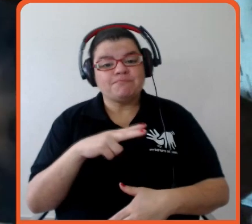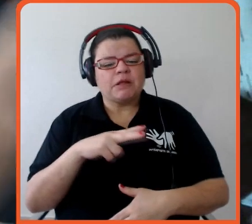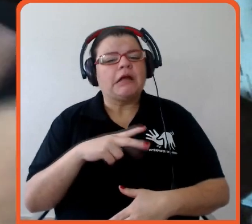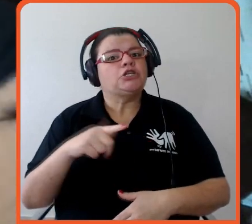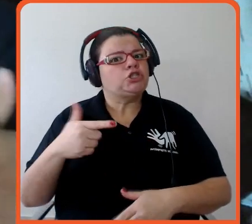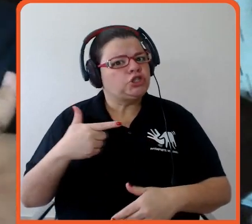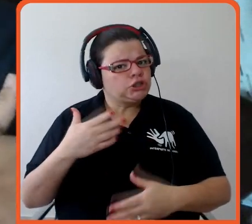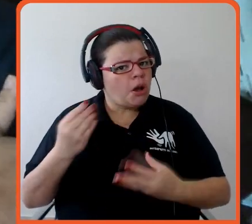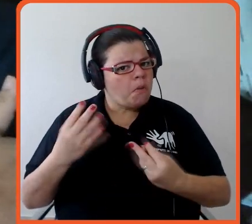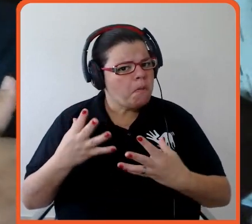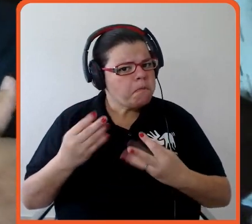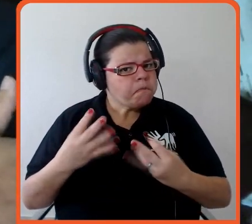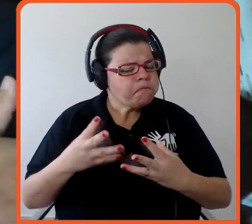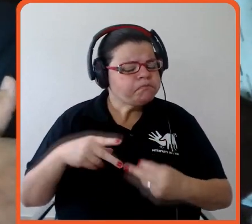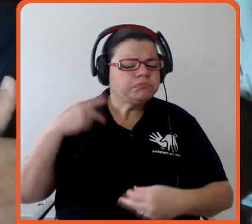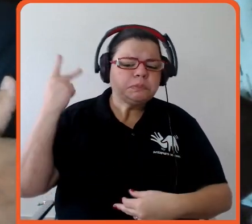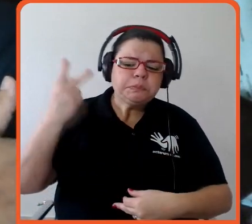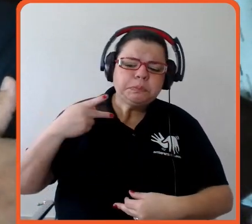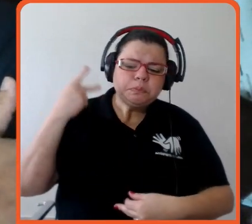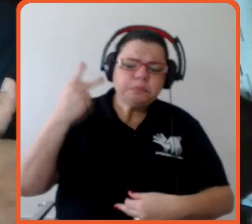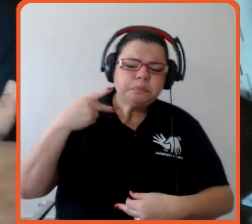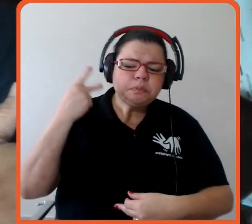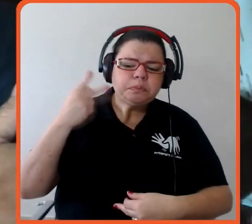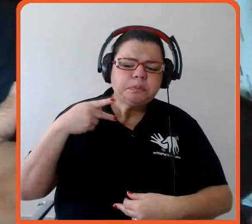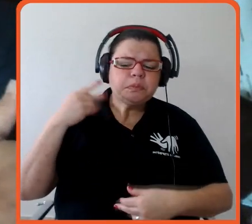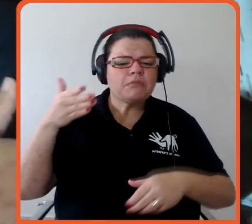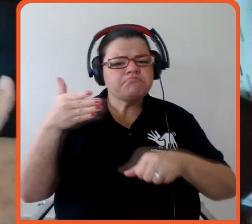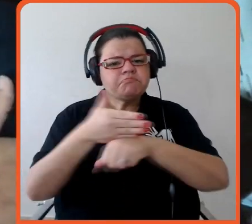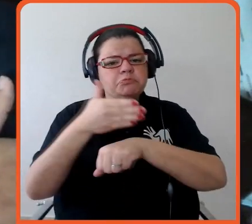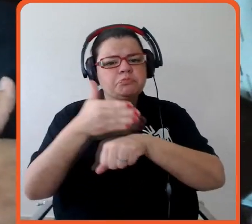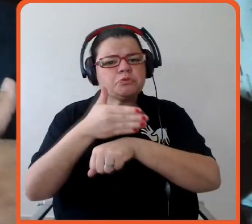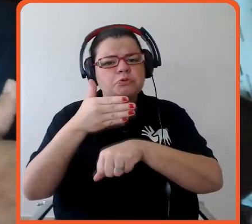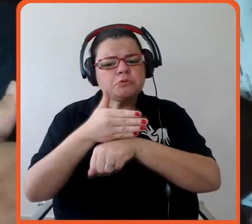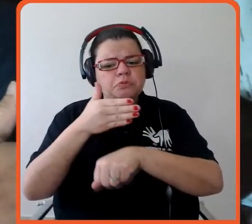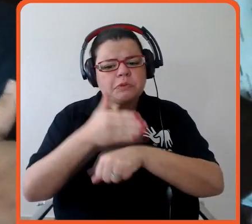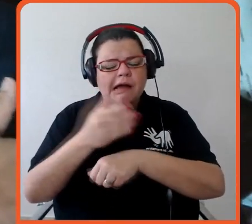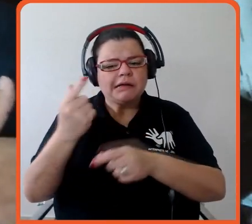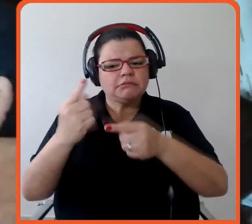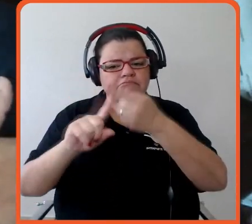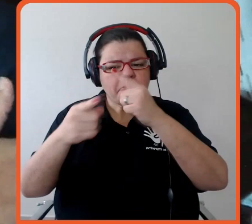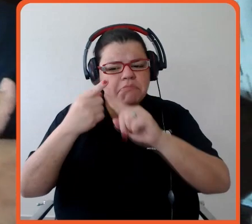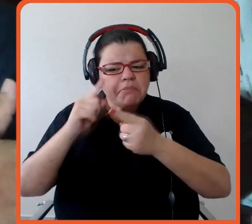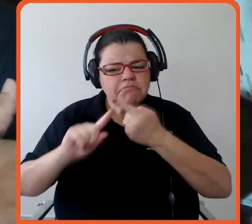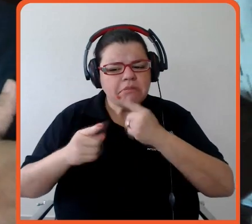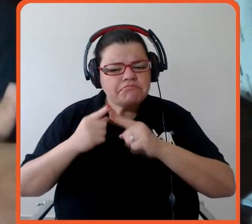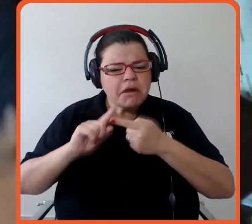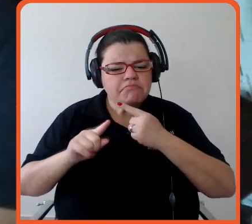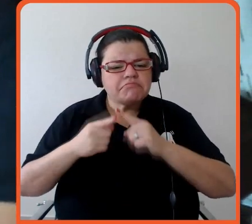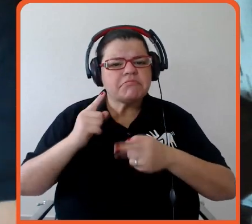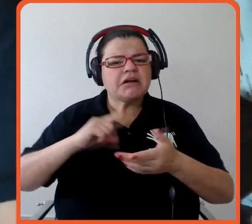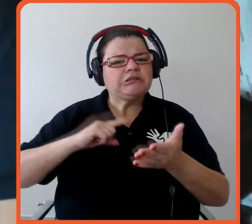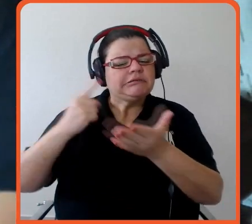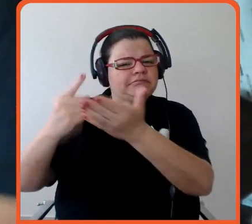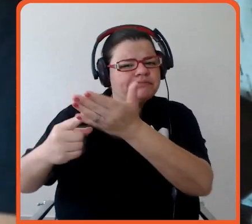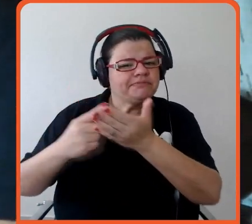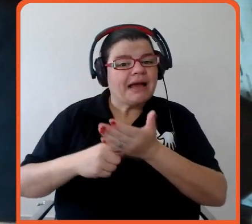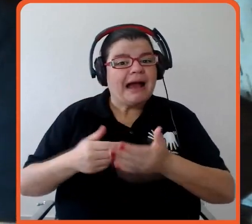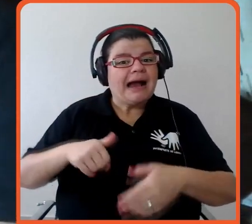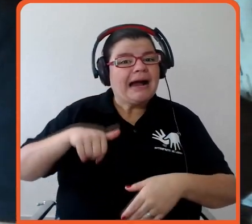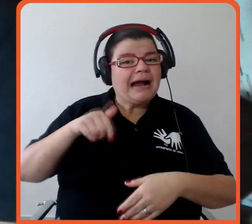muitos acordos e amarrações possíveis, né? Começando de uma forma mais frustrada e conseguindo algumas